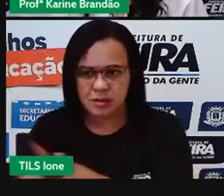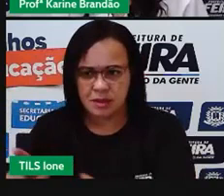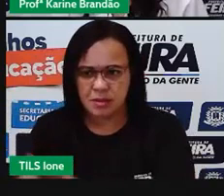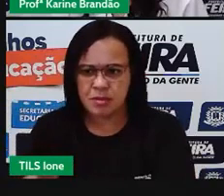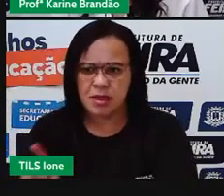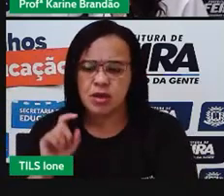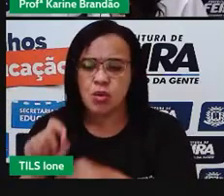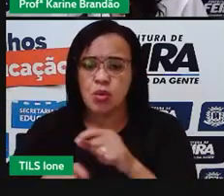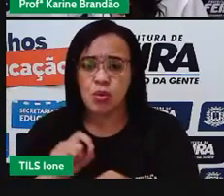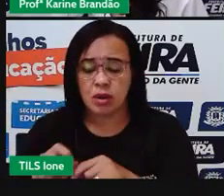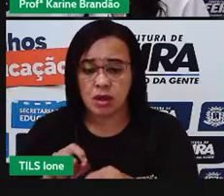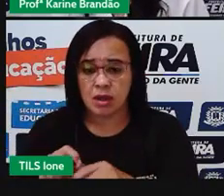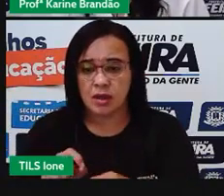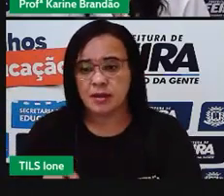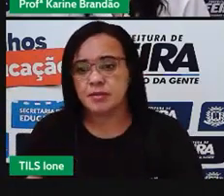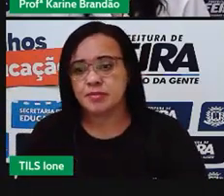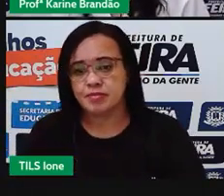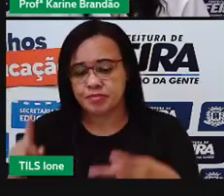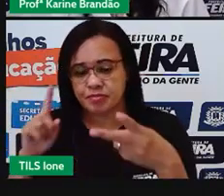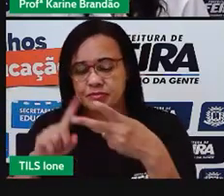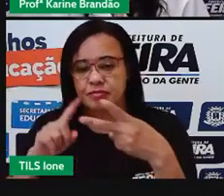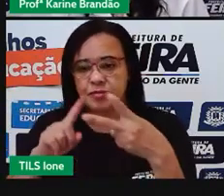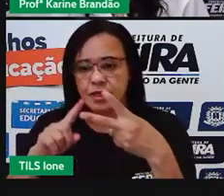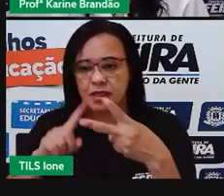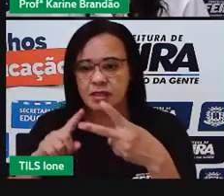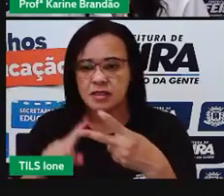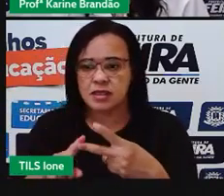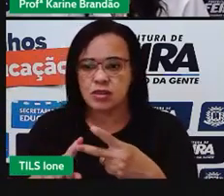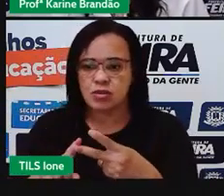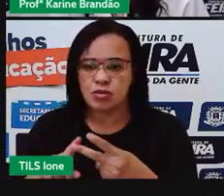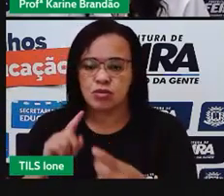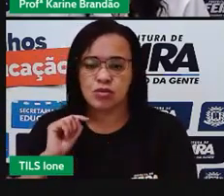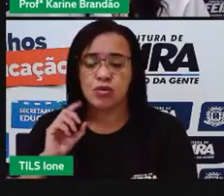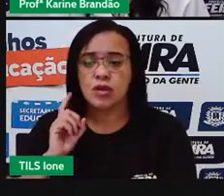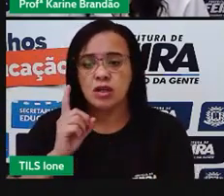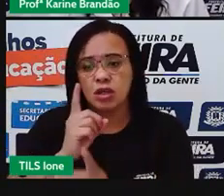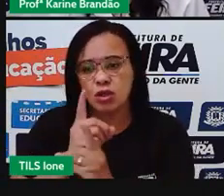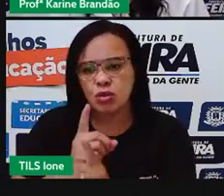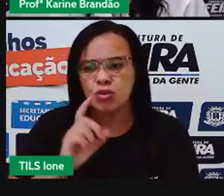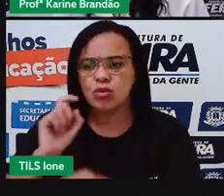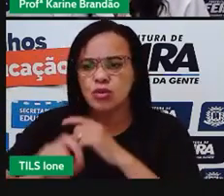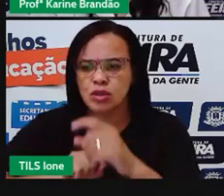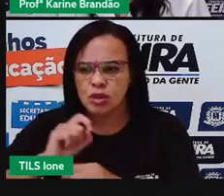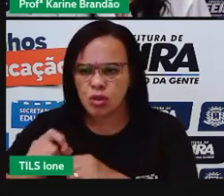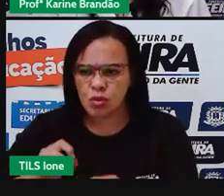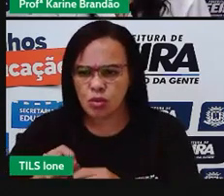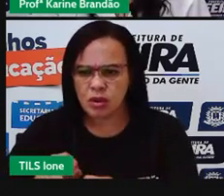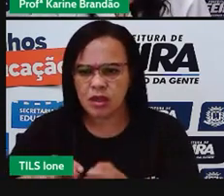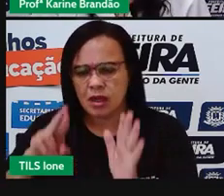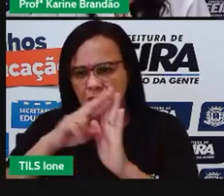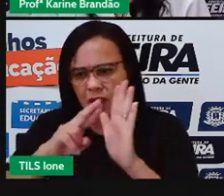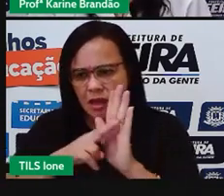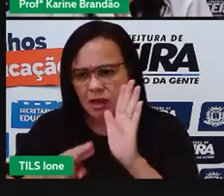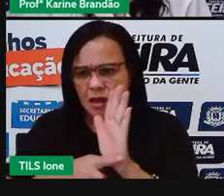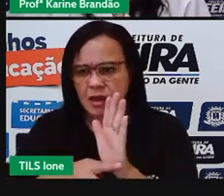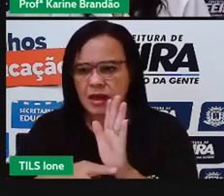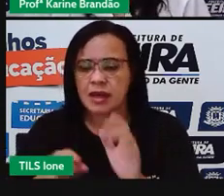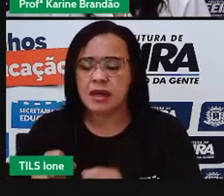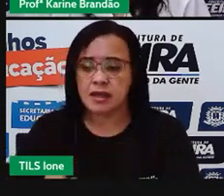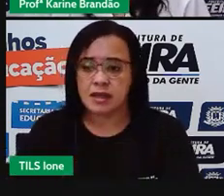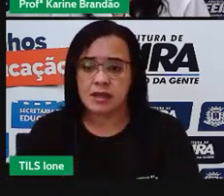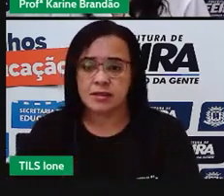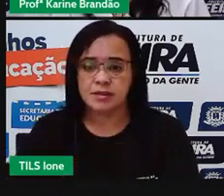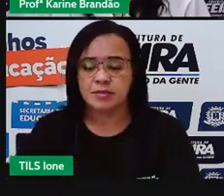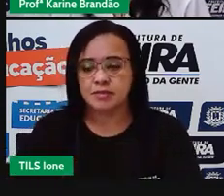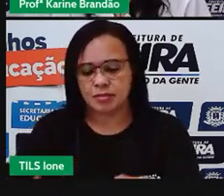atividades cotidianas, e discutir os possíveis problemas decorrentes desse uso. E o